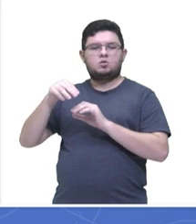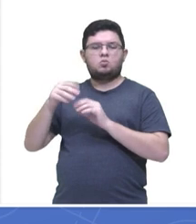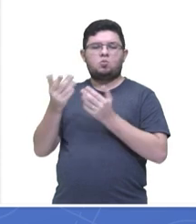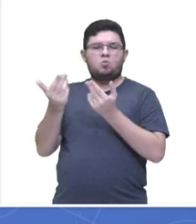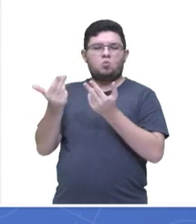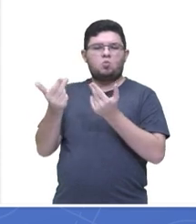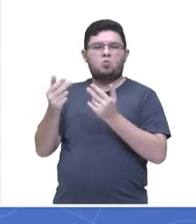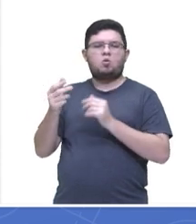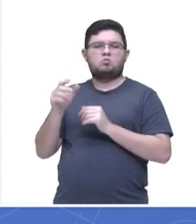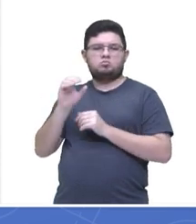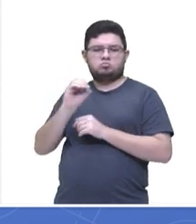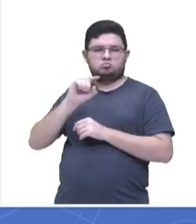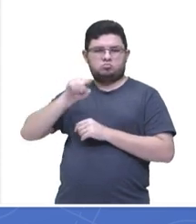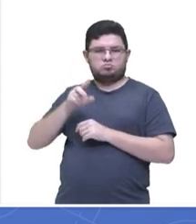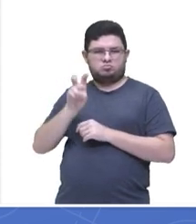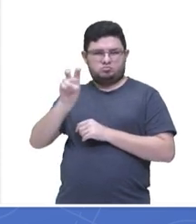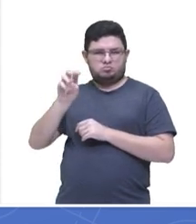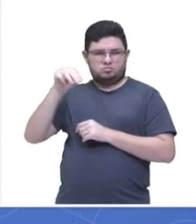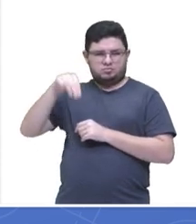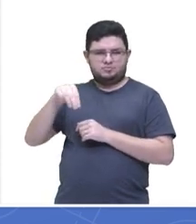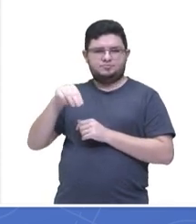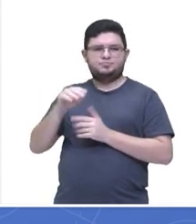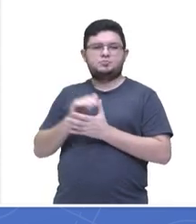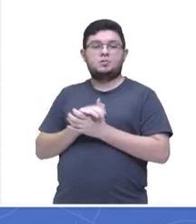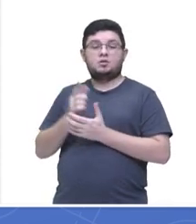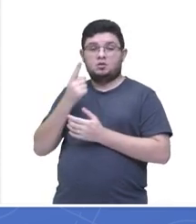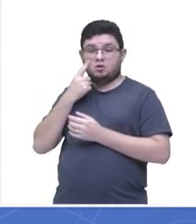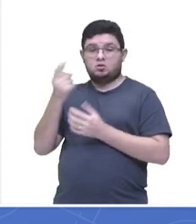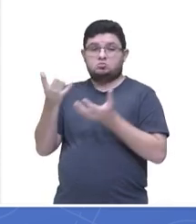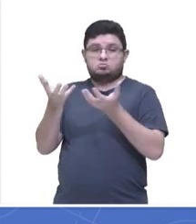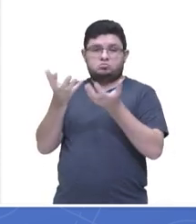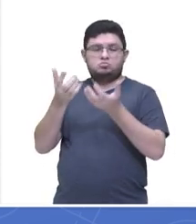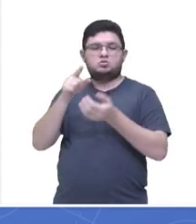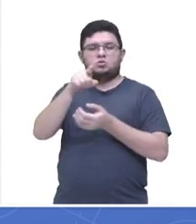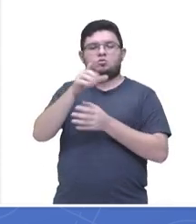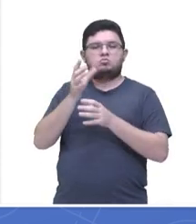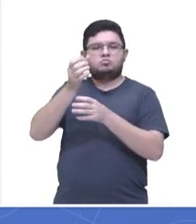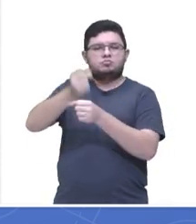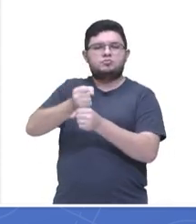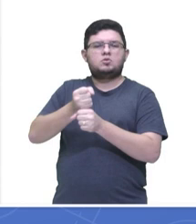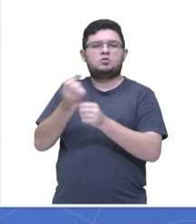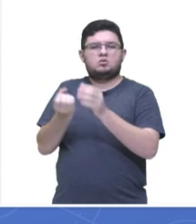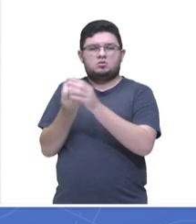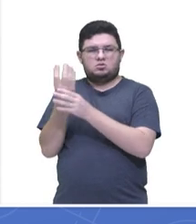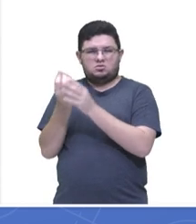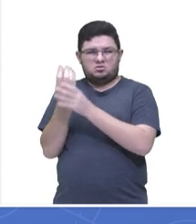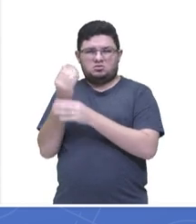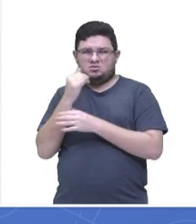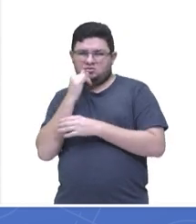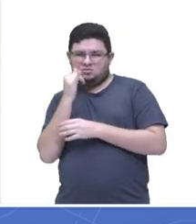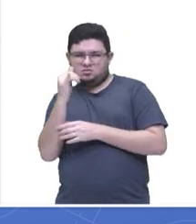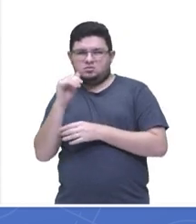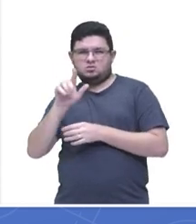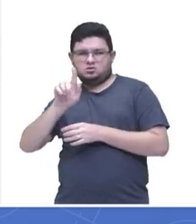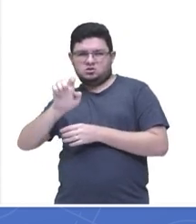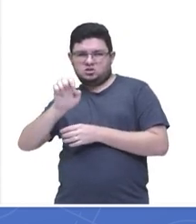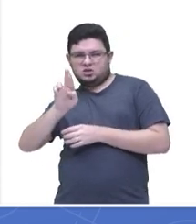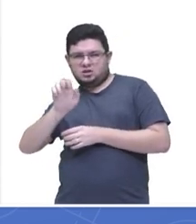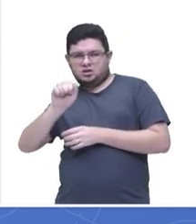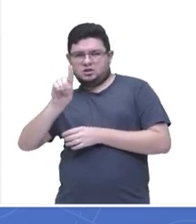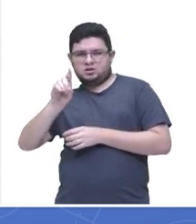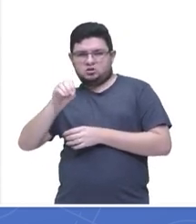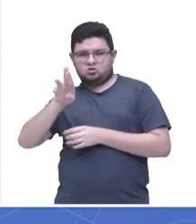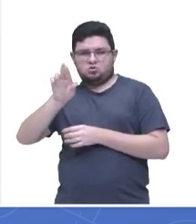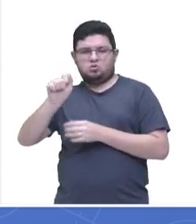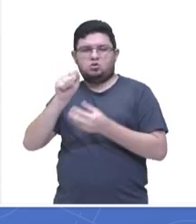que você calcule a carga elétrica geradora. Para calcular a carga elétrica geradora, vou utilizar a equação, olha, da carga